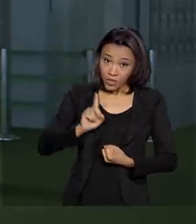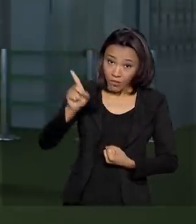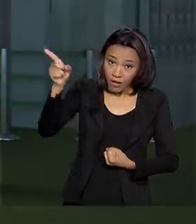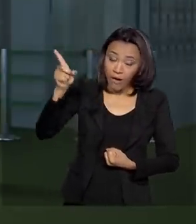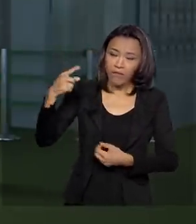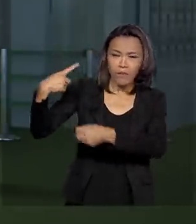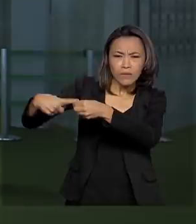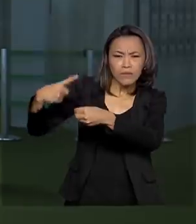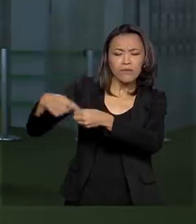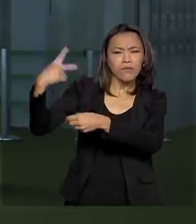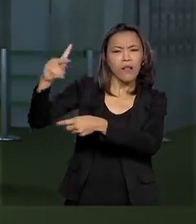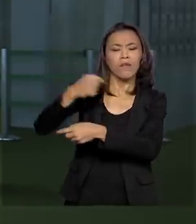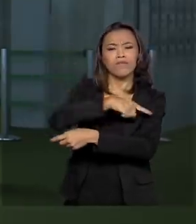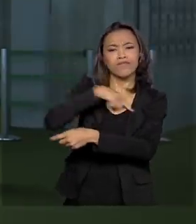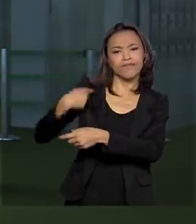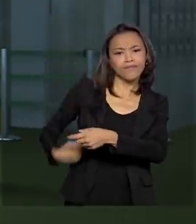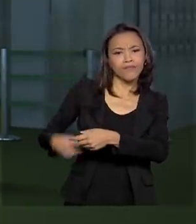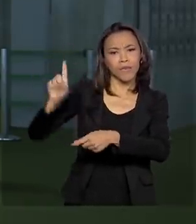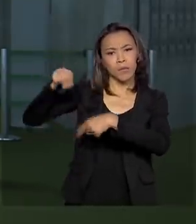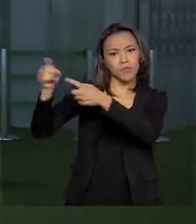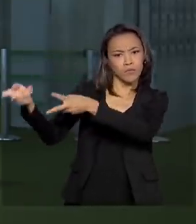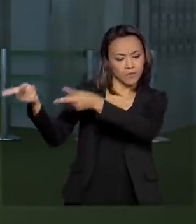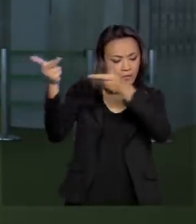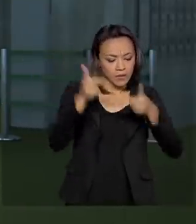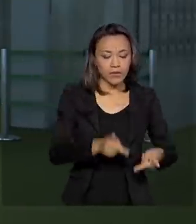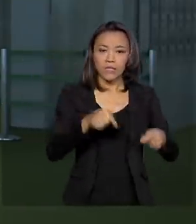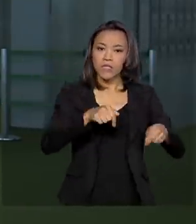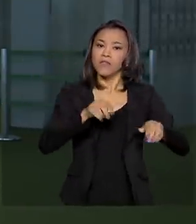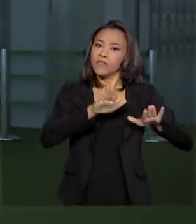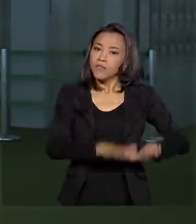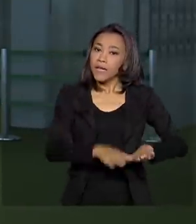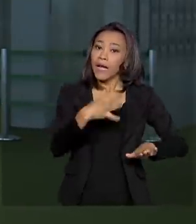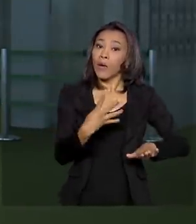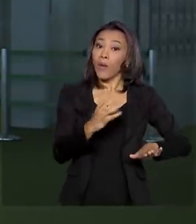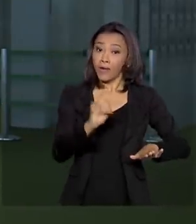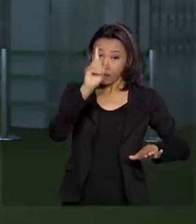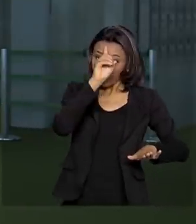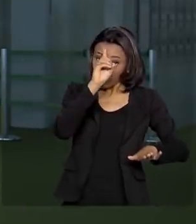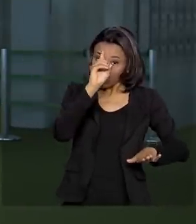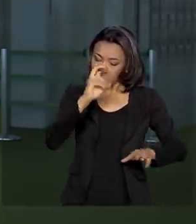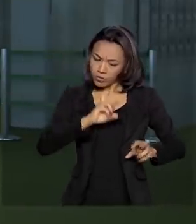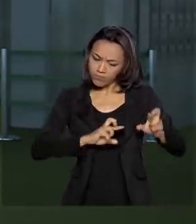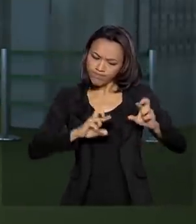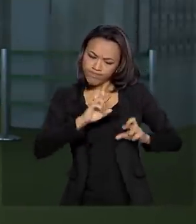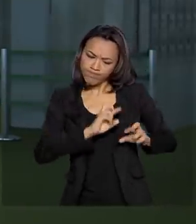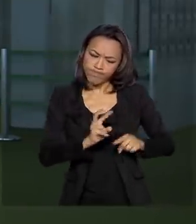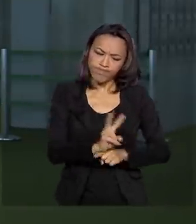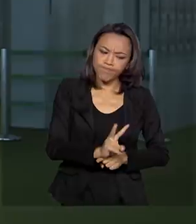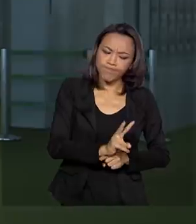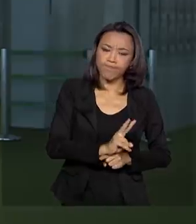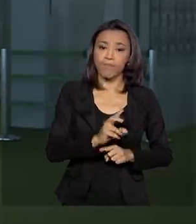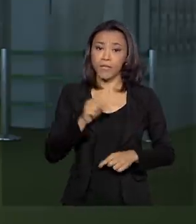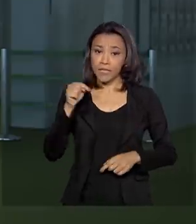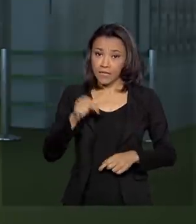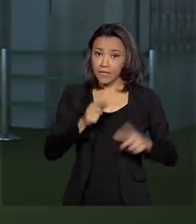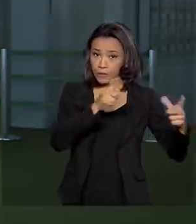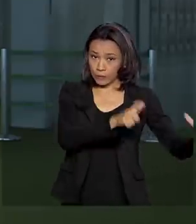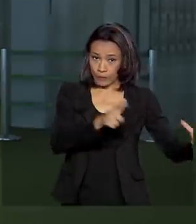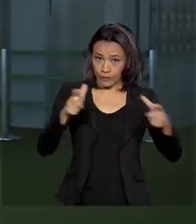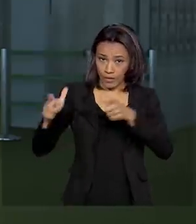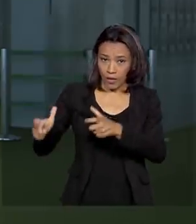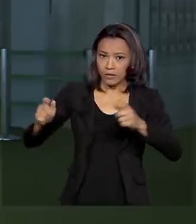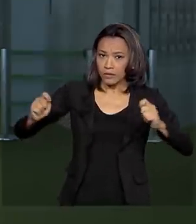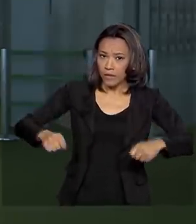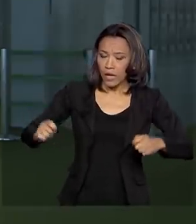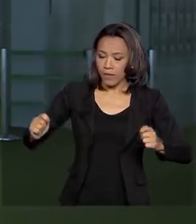durante o período de quarentena. E entre os aspectos aí que devem ser observados, é se essas bases aí têm condições de